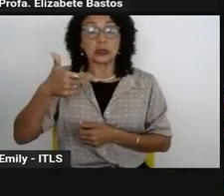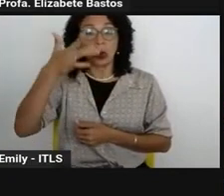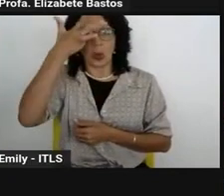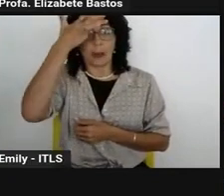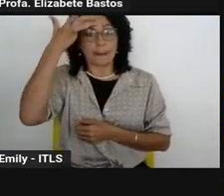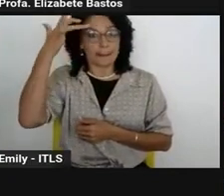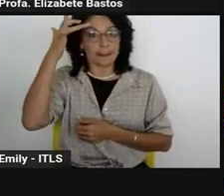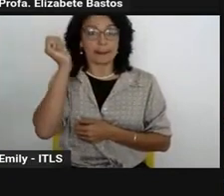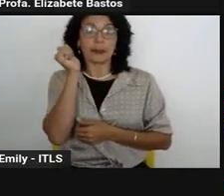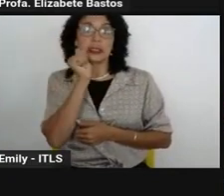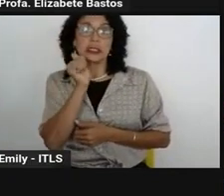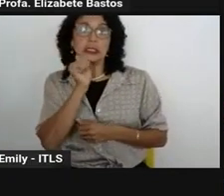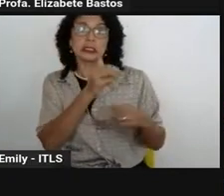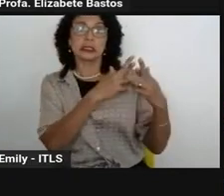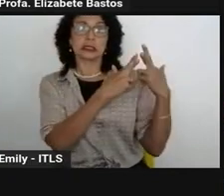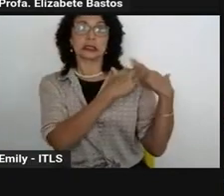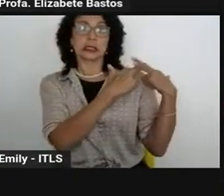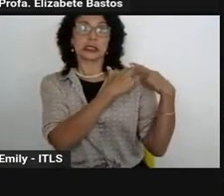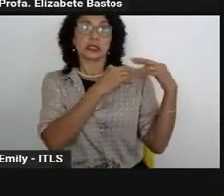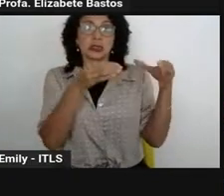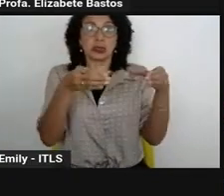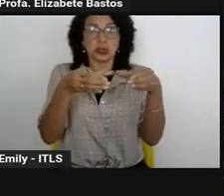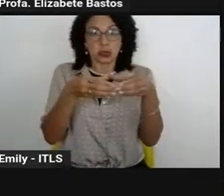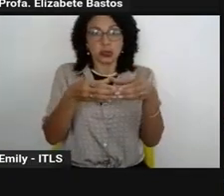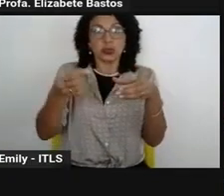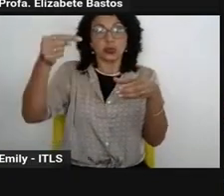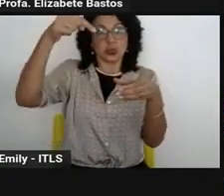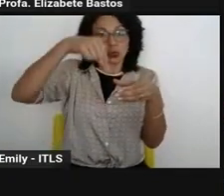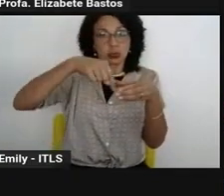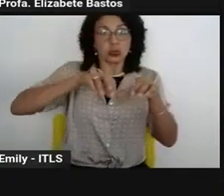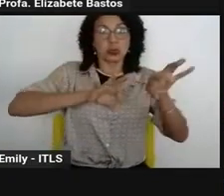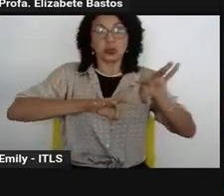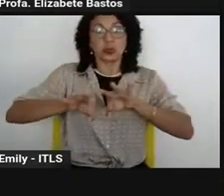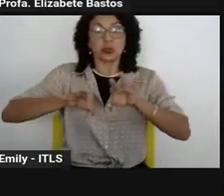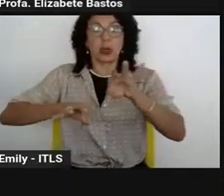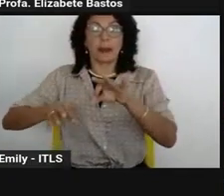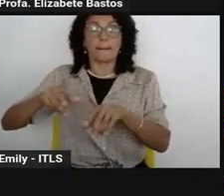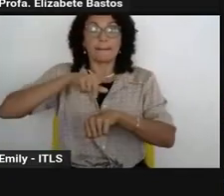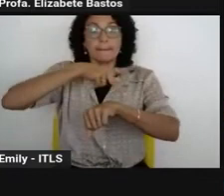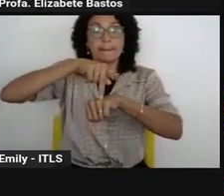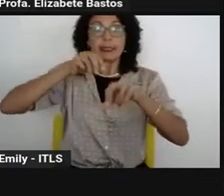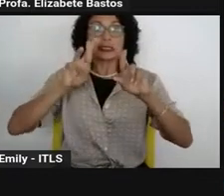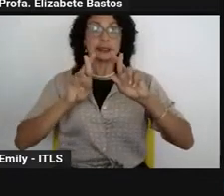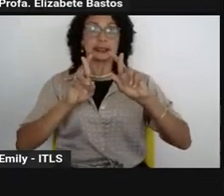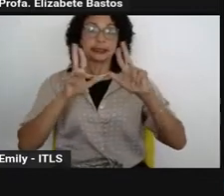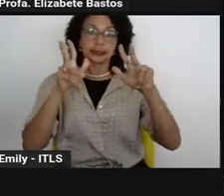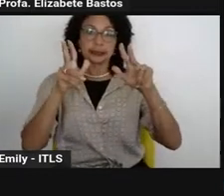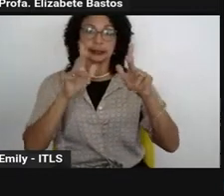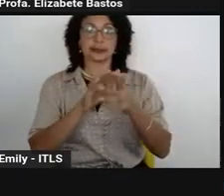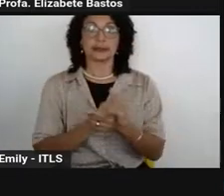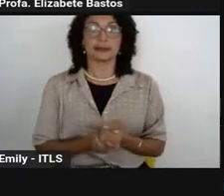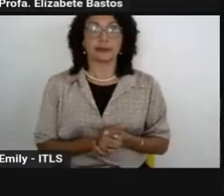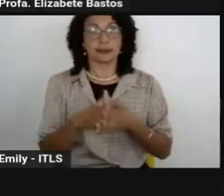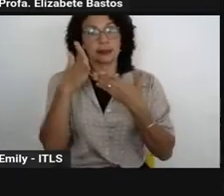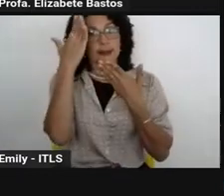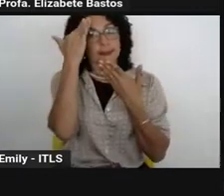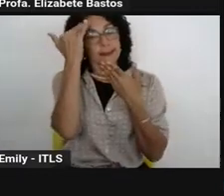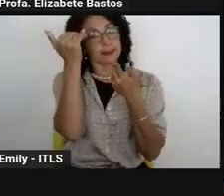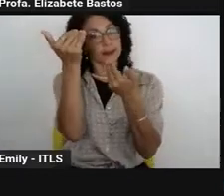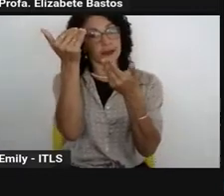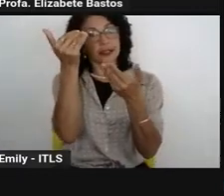Luciana Belmonte, Lucila Lima, Maiane Oliveira, Marta da Graça Lima, Ivânia Assis.